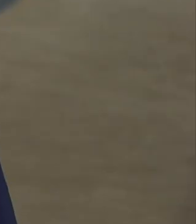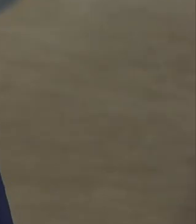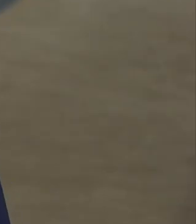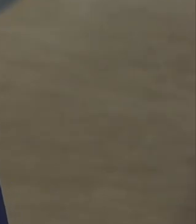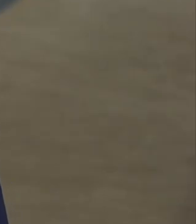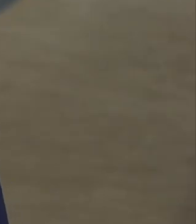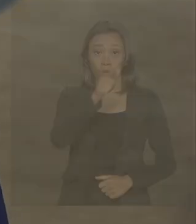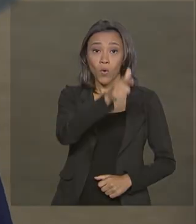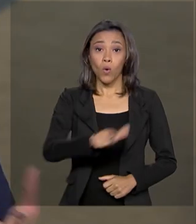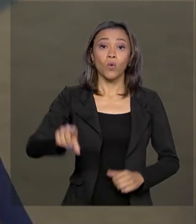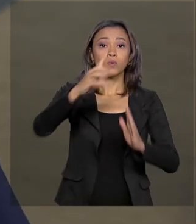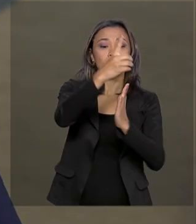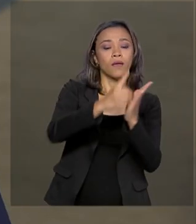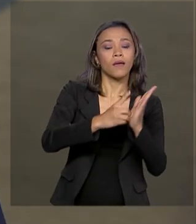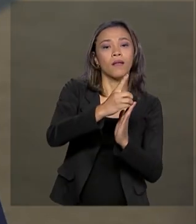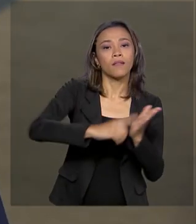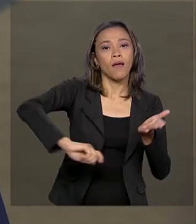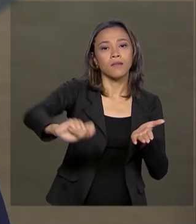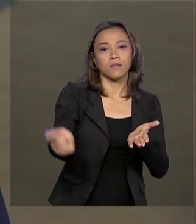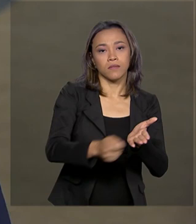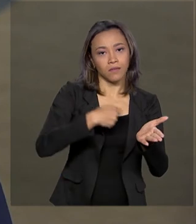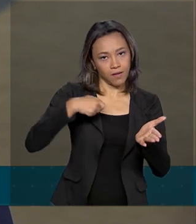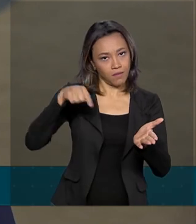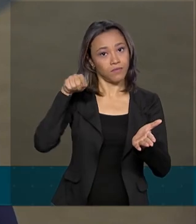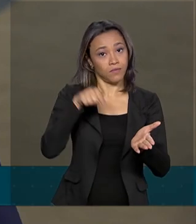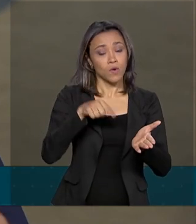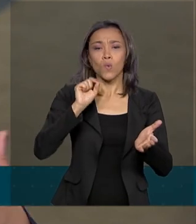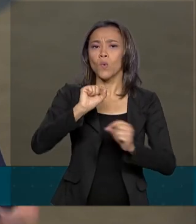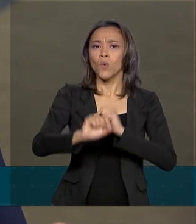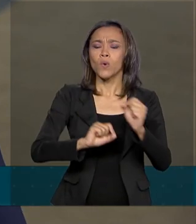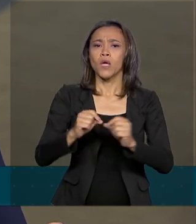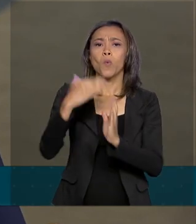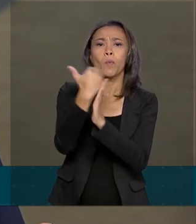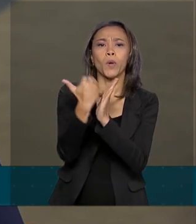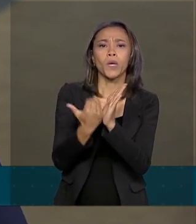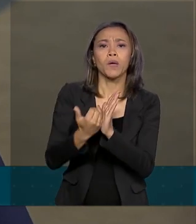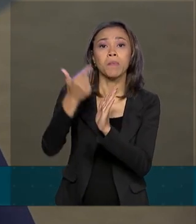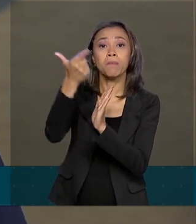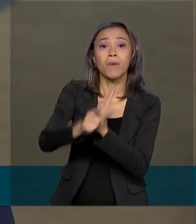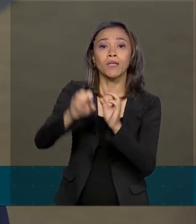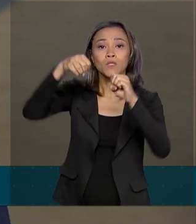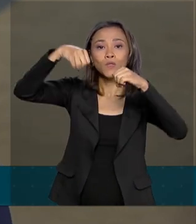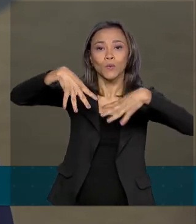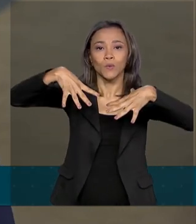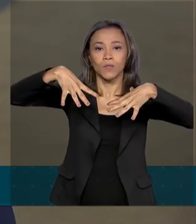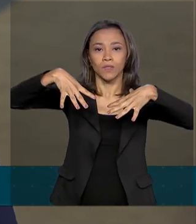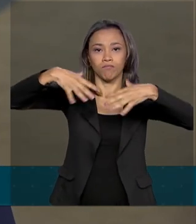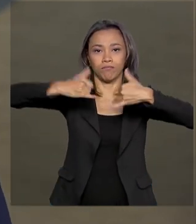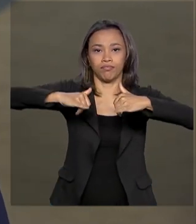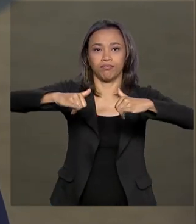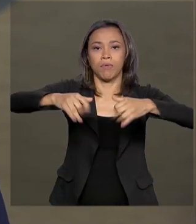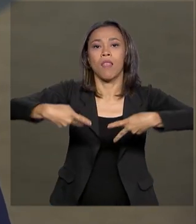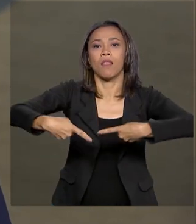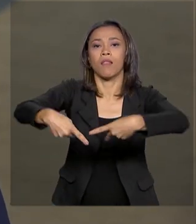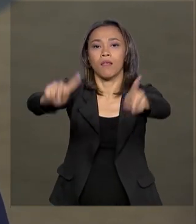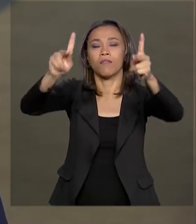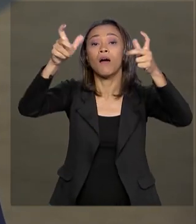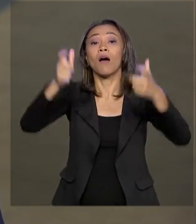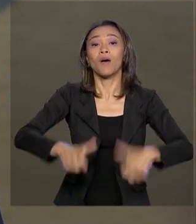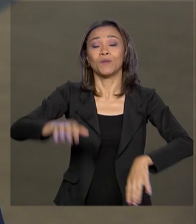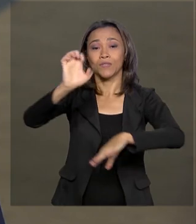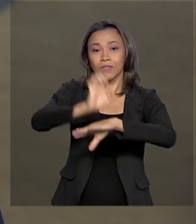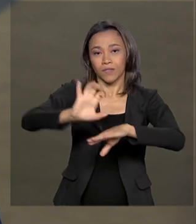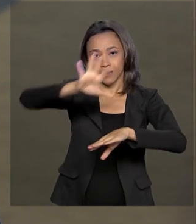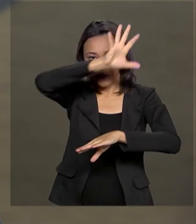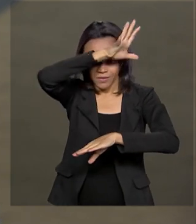Um outro decreto assinado durante a cerimônia prevê a criação do programa Mais Luz para a Amazônia, que tem como prioridade levar energia elétrica